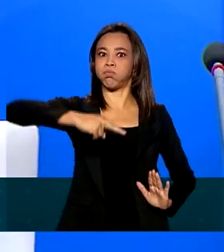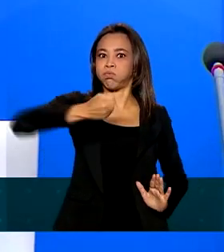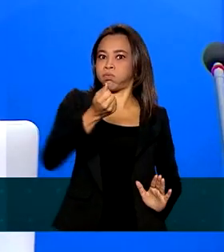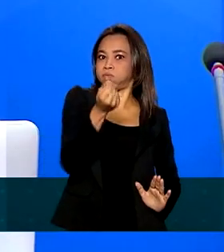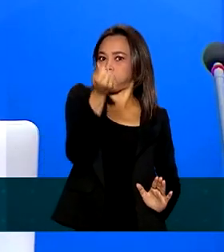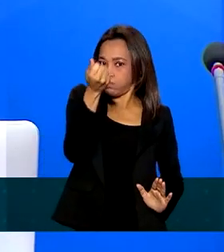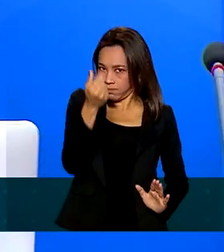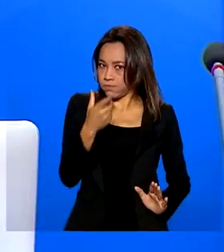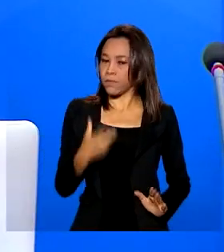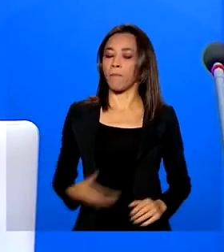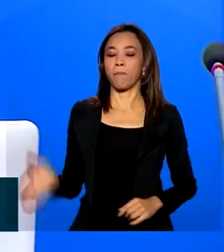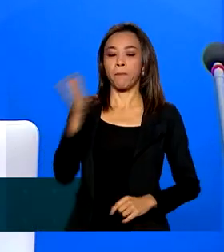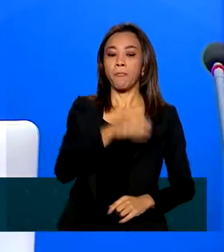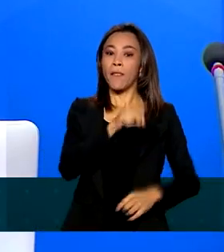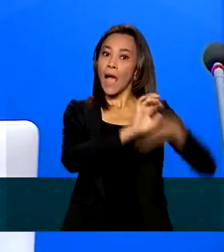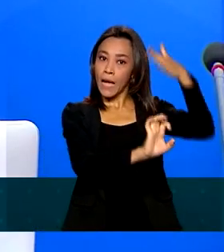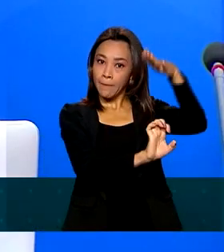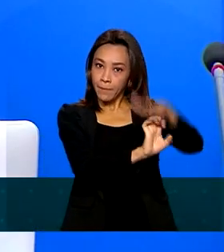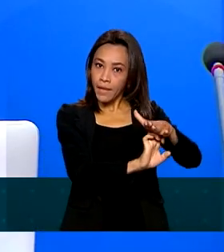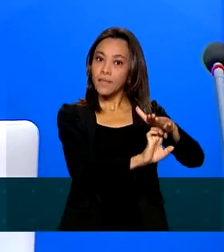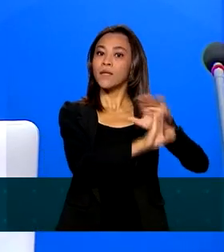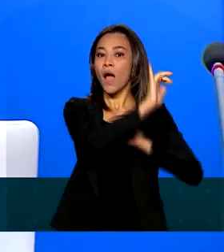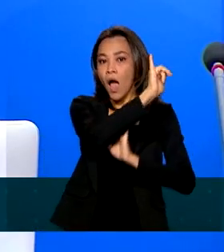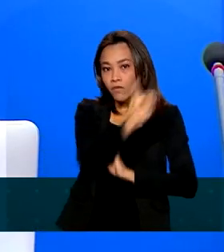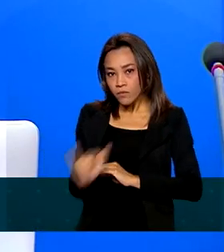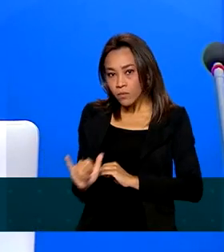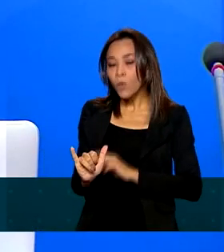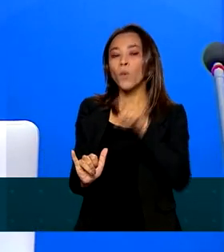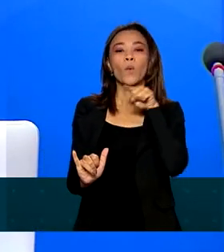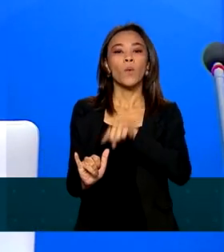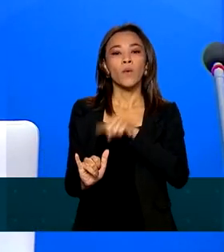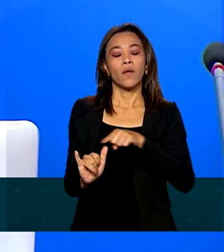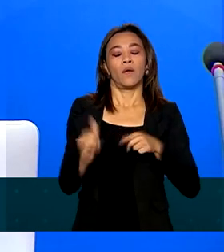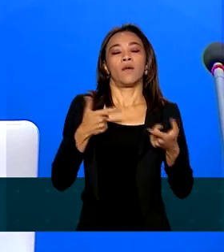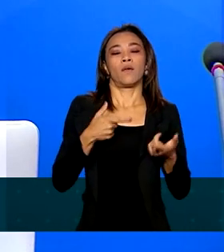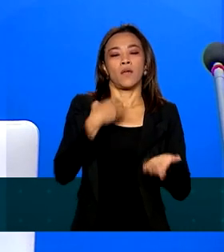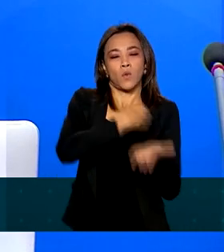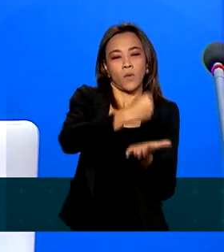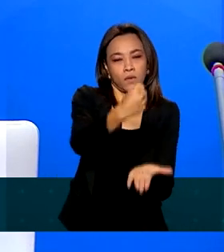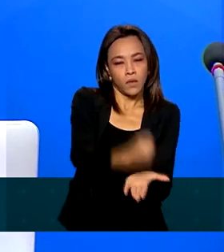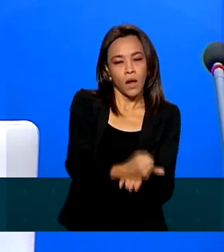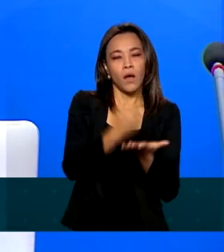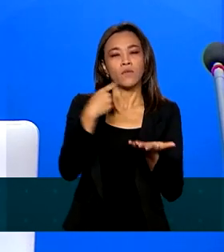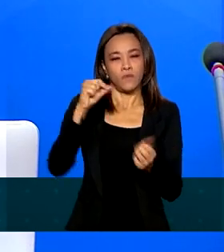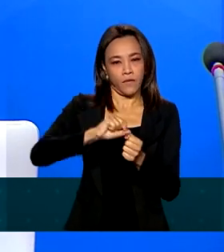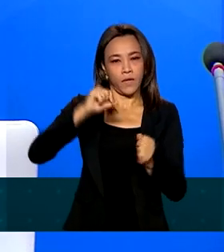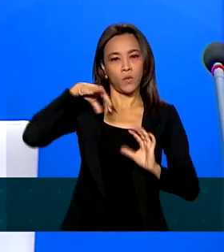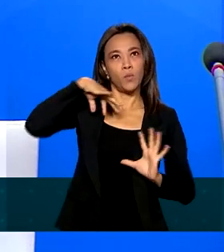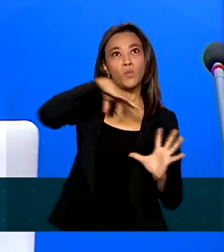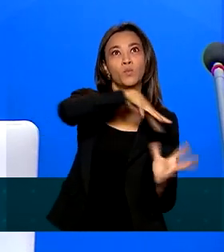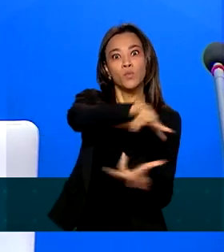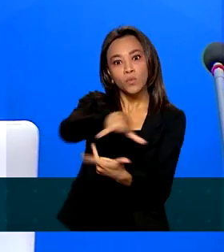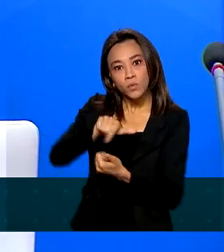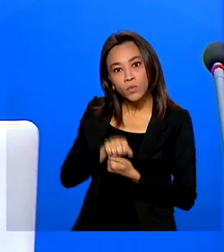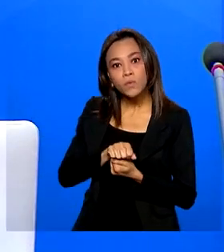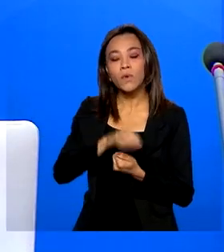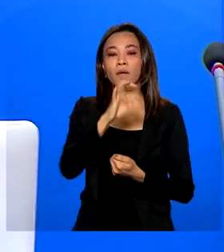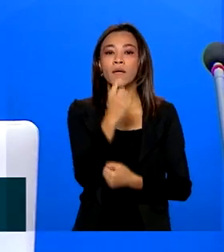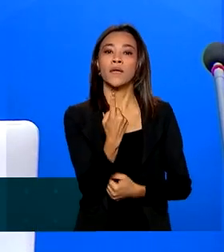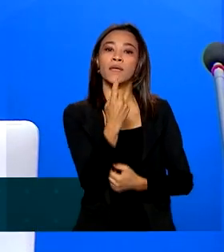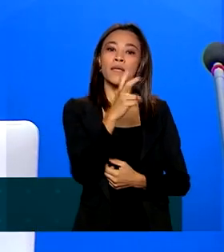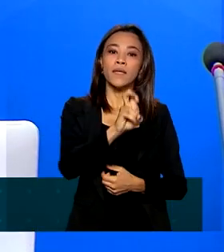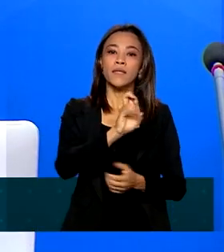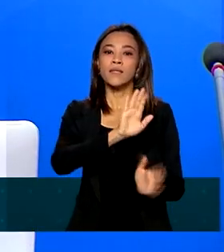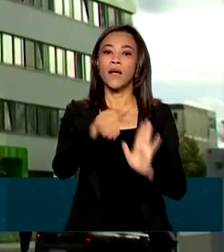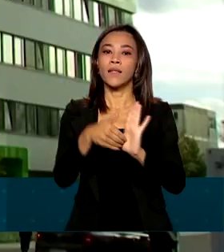confirmou que as contratações realizadas hoje pela empresa a nível mundial estão entre 15 e